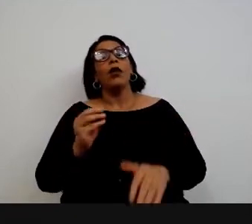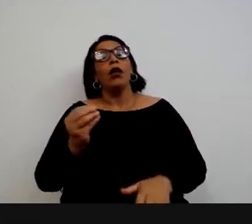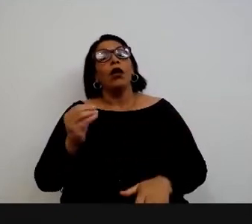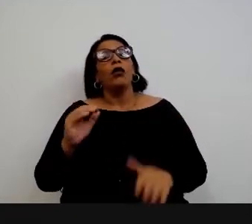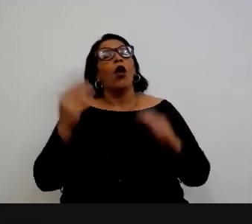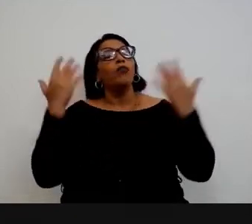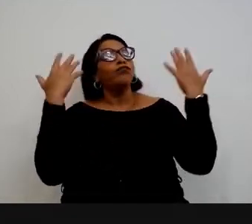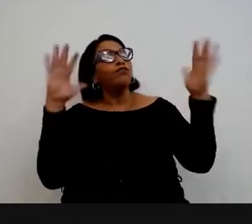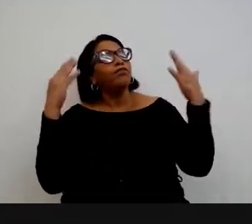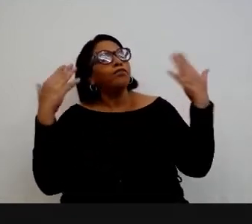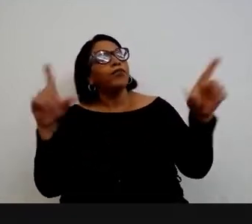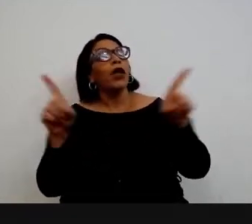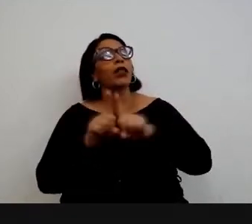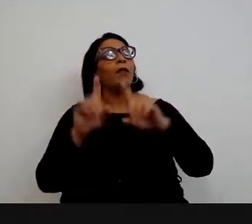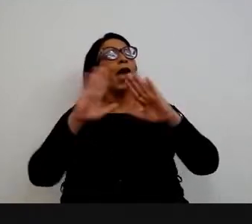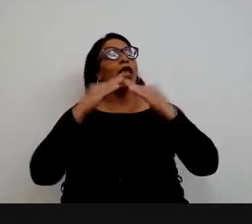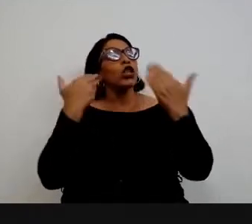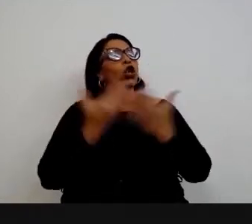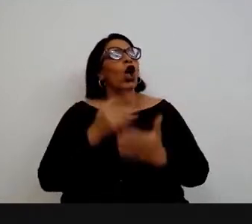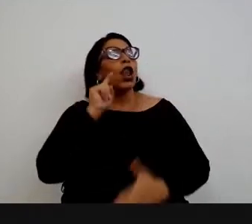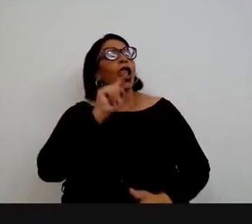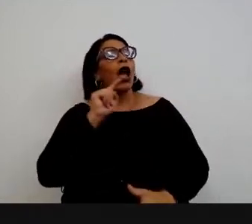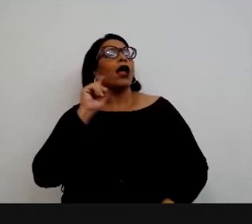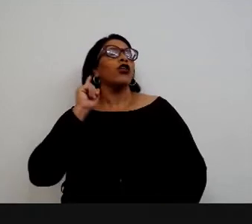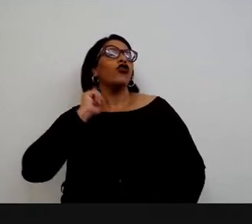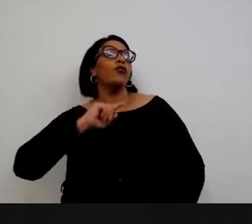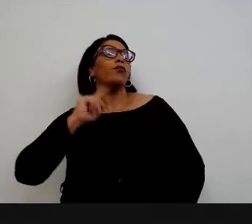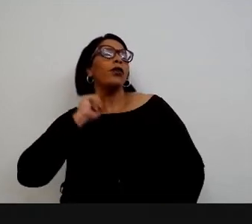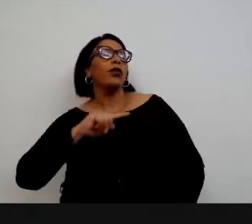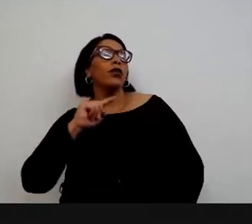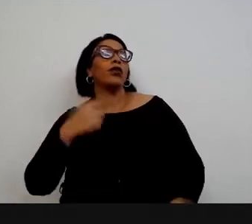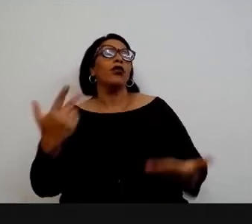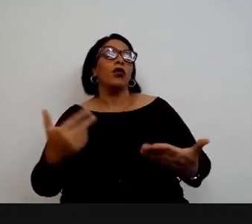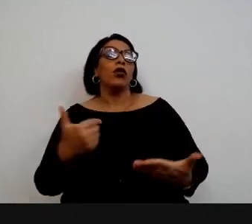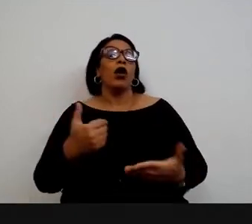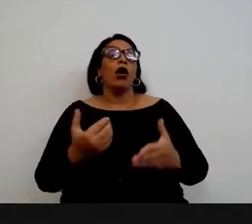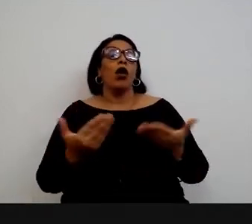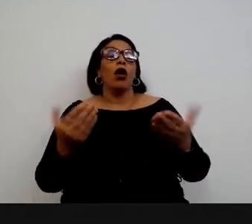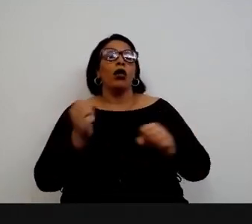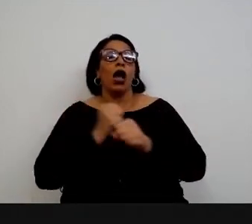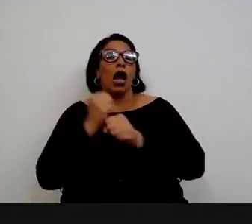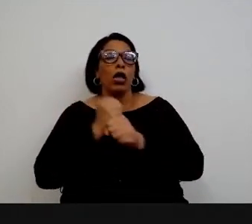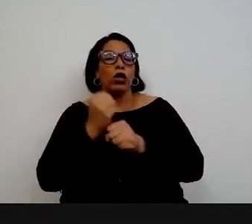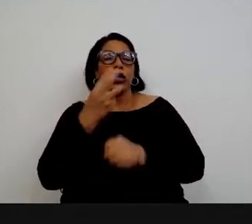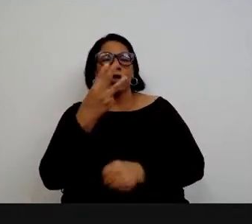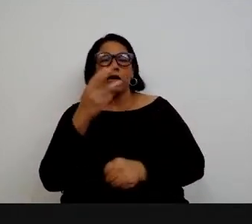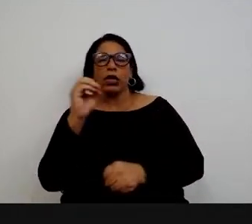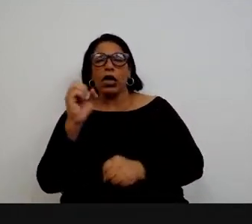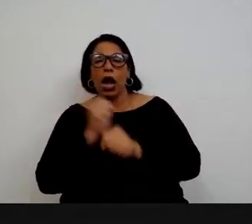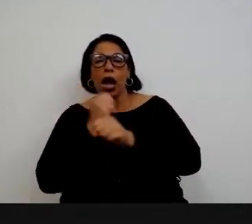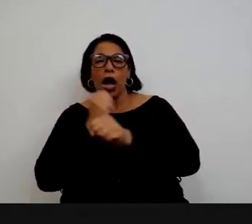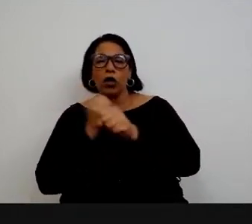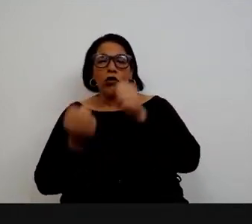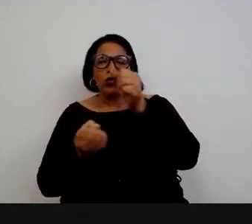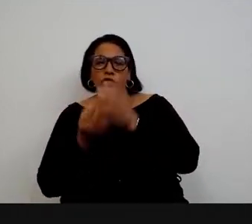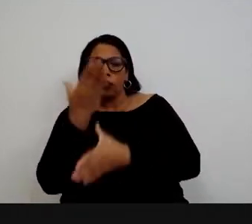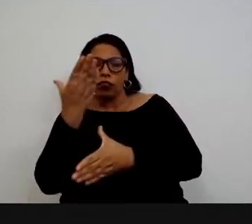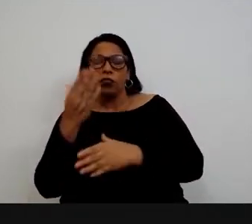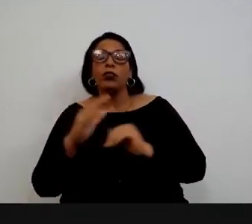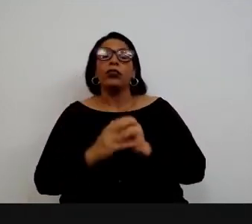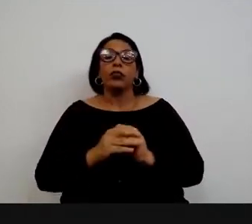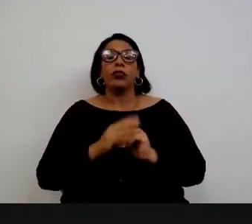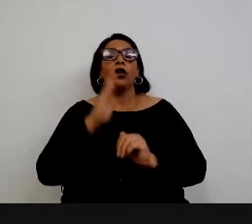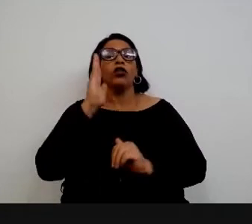para parabenizar a escola, que, portanto, está completando este ano 30 anos de existência,